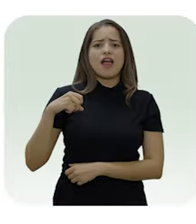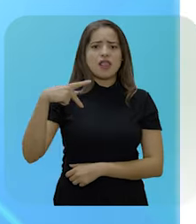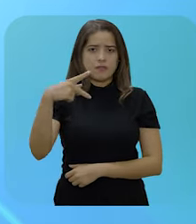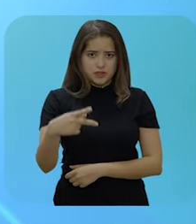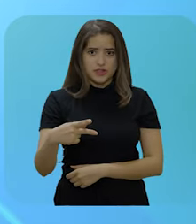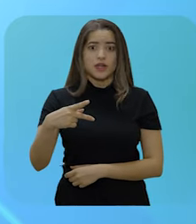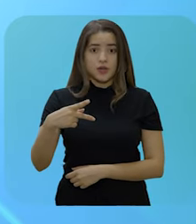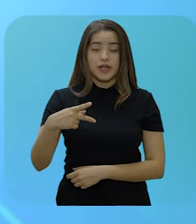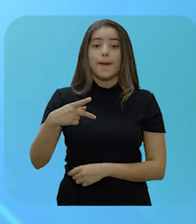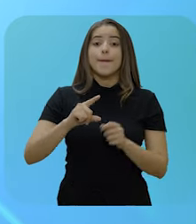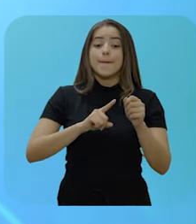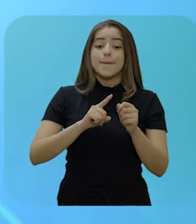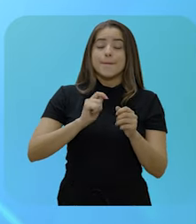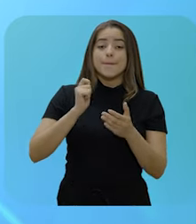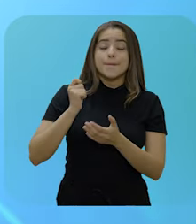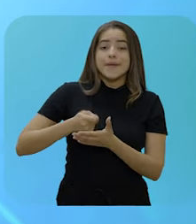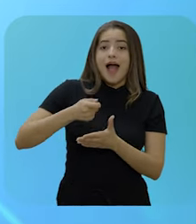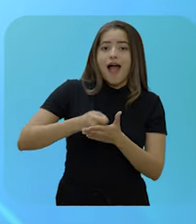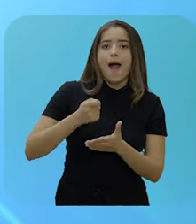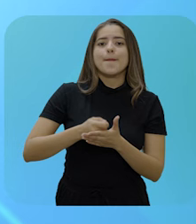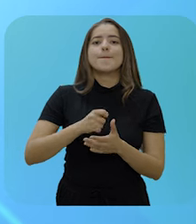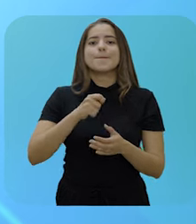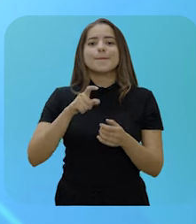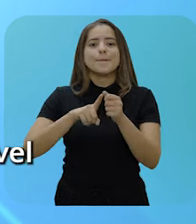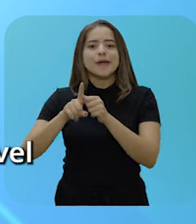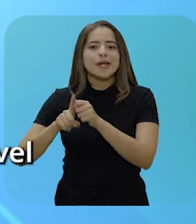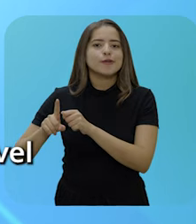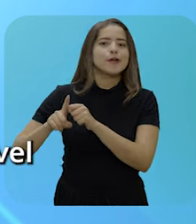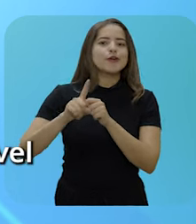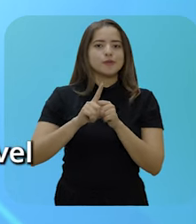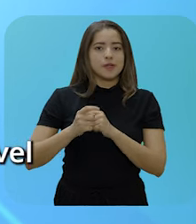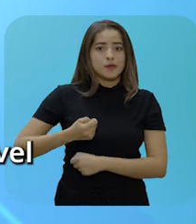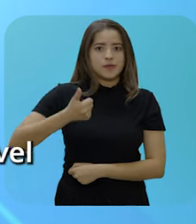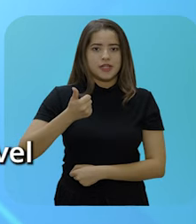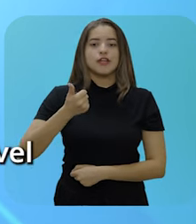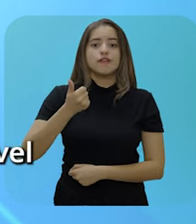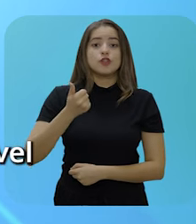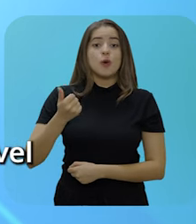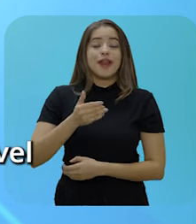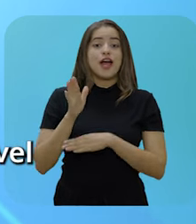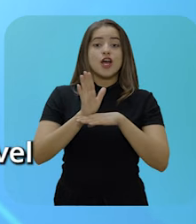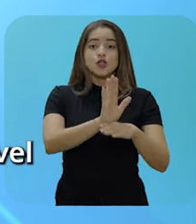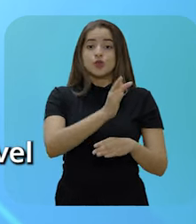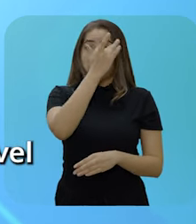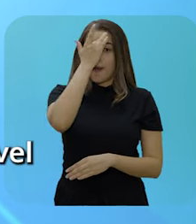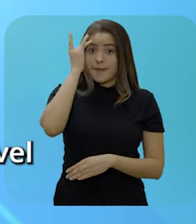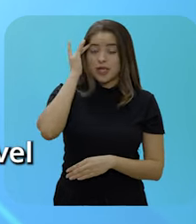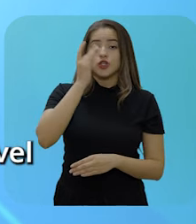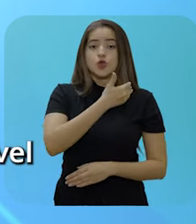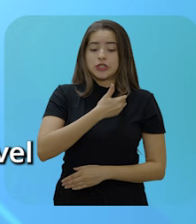Benefício de caráter contributivo e solidário, assegurado ao Servidor Público Federal, concedido pelo órgão